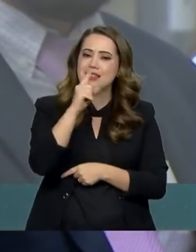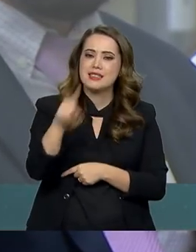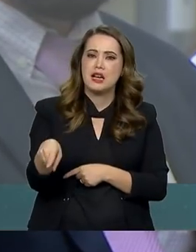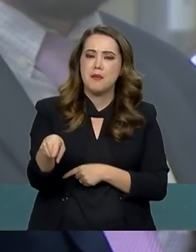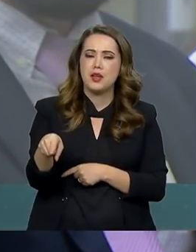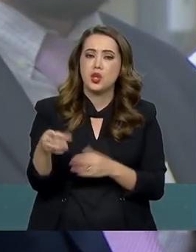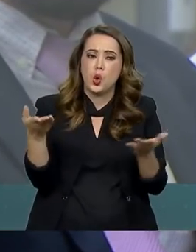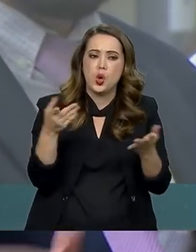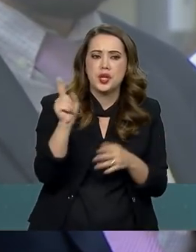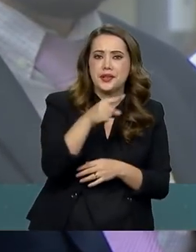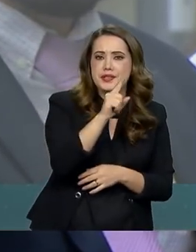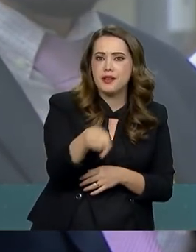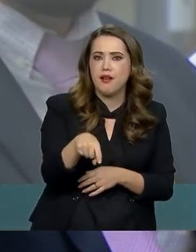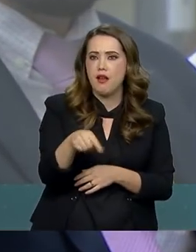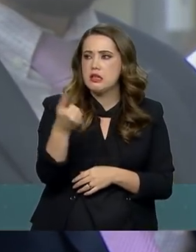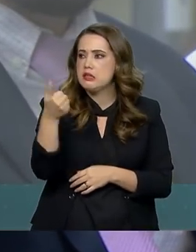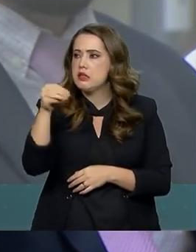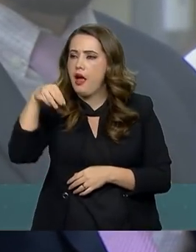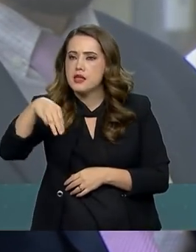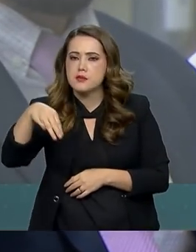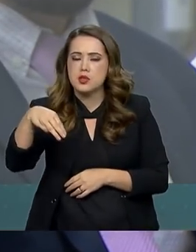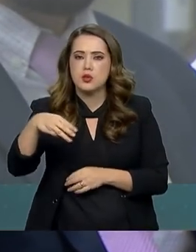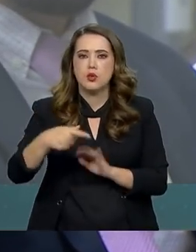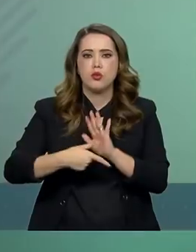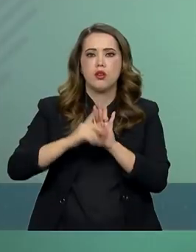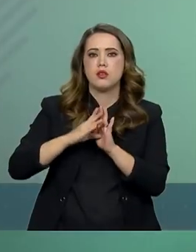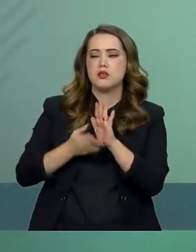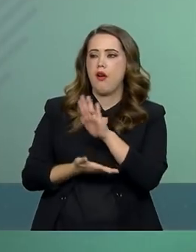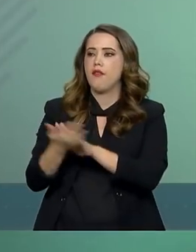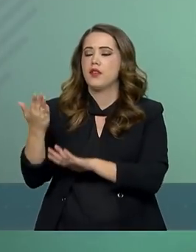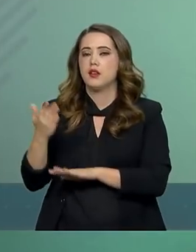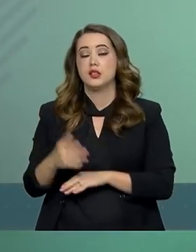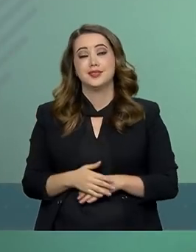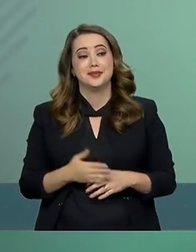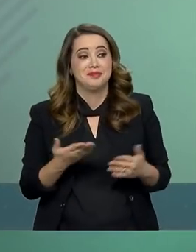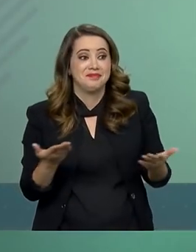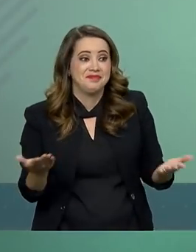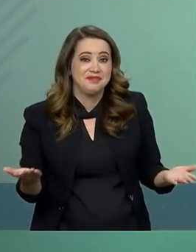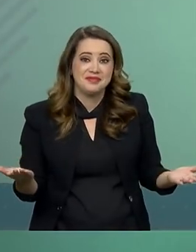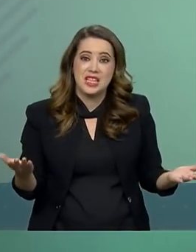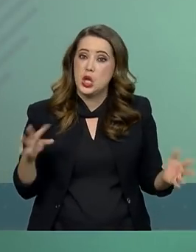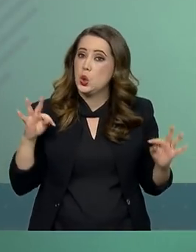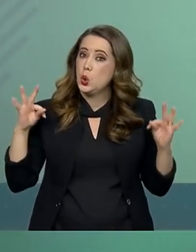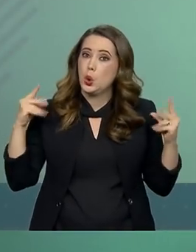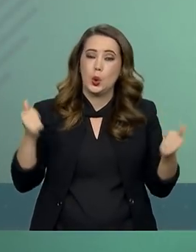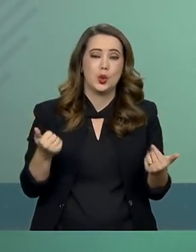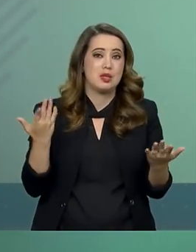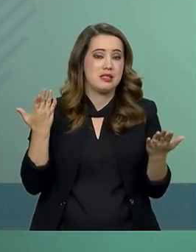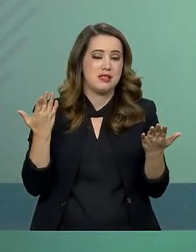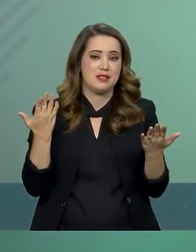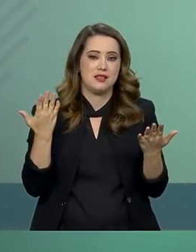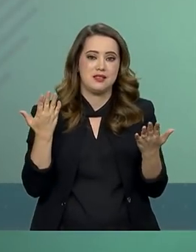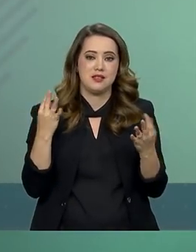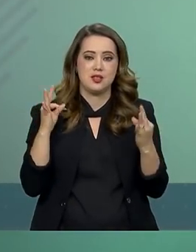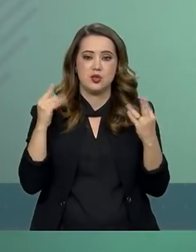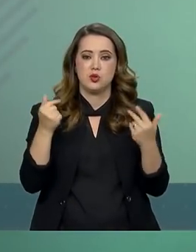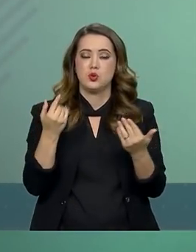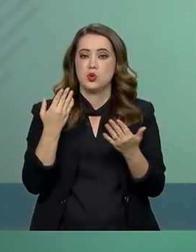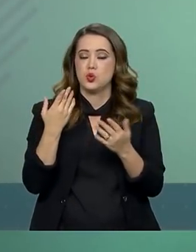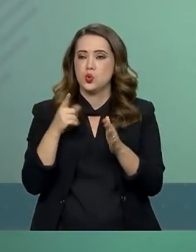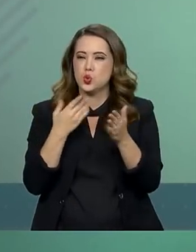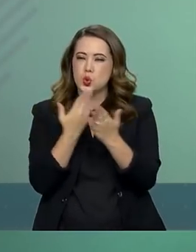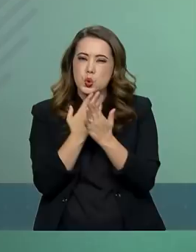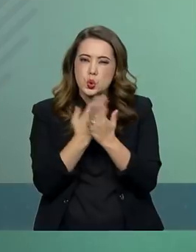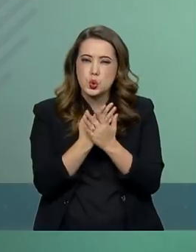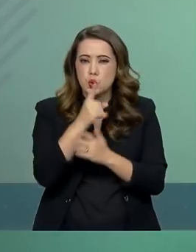cancelado agora, em menos de 10 minutos da viagem Isso é muito interessante porque todas as análises de risco